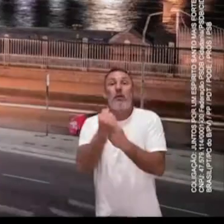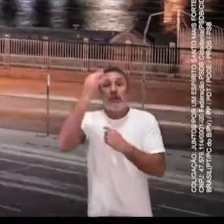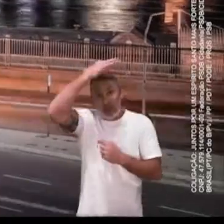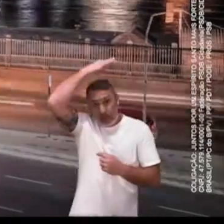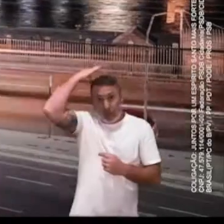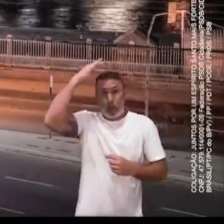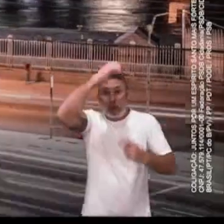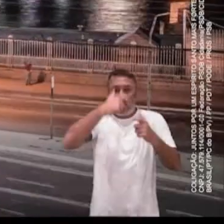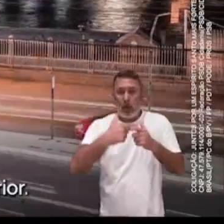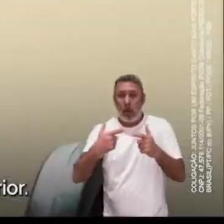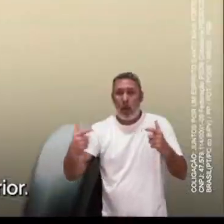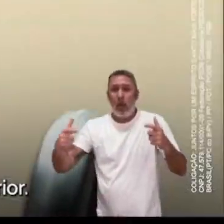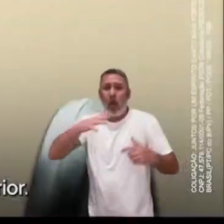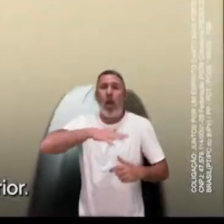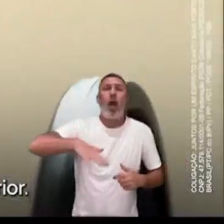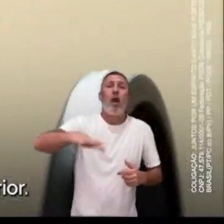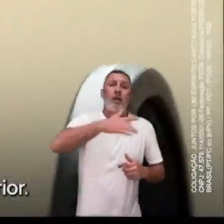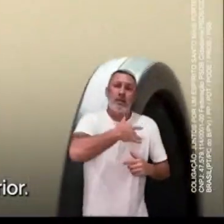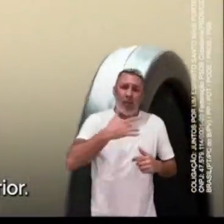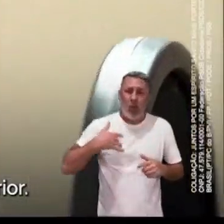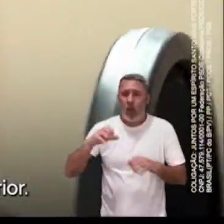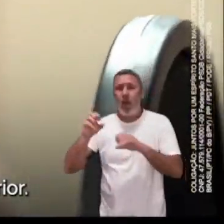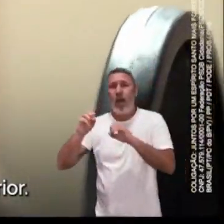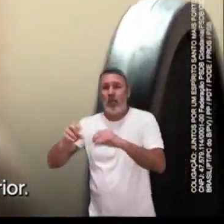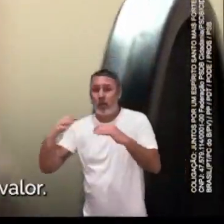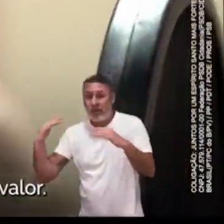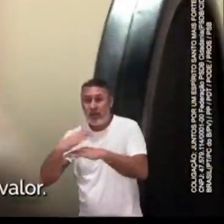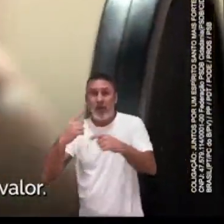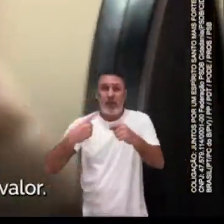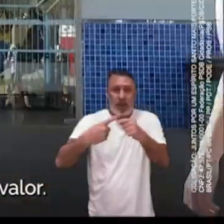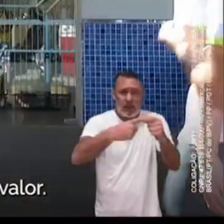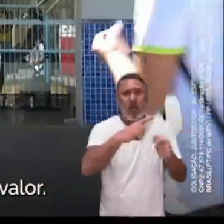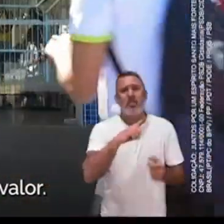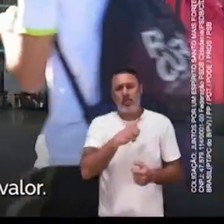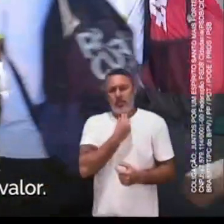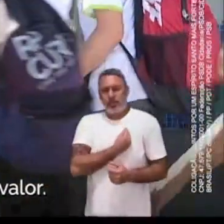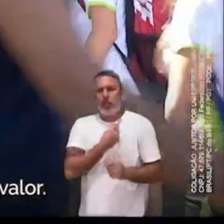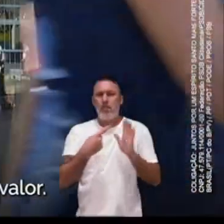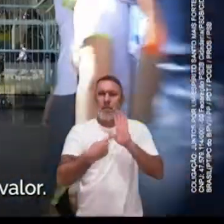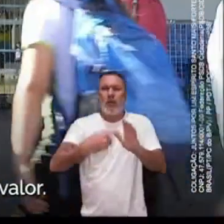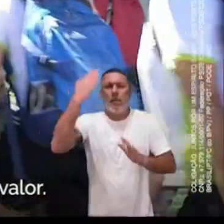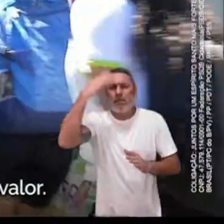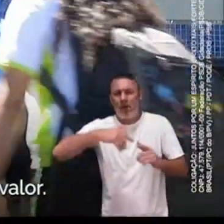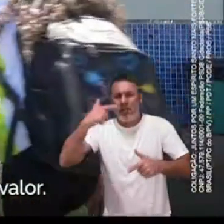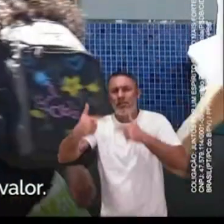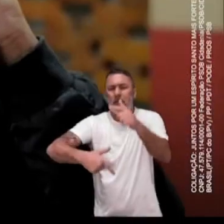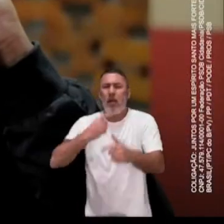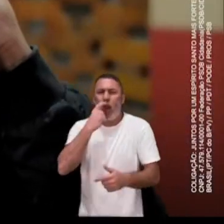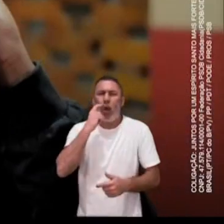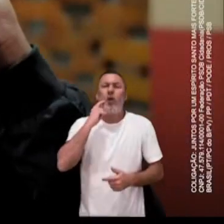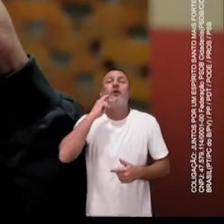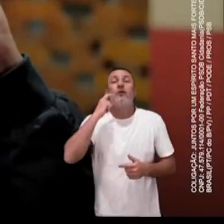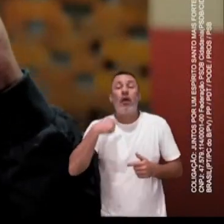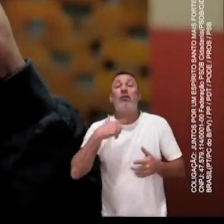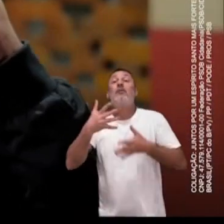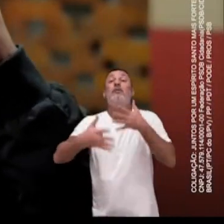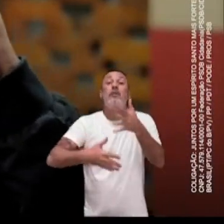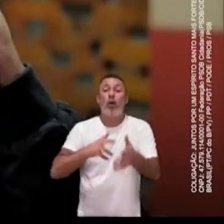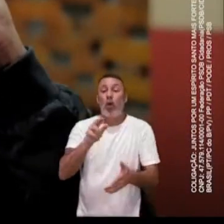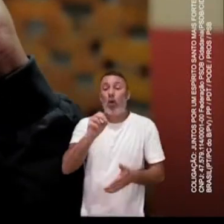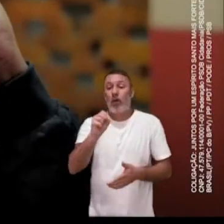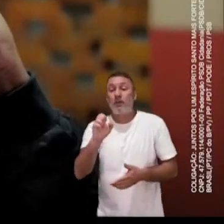estado crescendo cada vez mais. Na saúde, educação, na cidade, no interior. E o Laís da Rose de Freitas mostrando o seu valor. disse Rose,